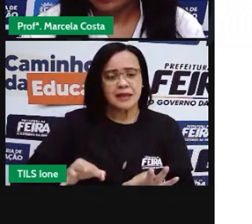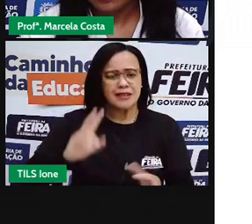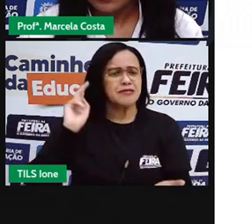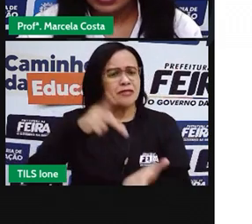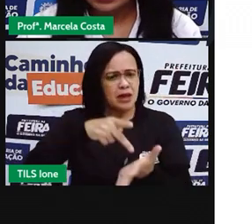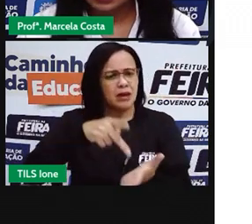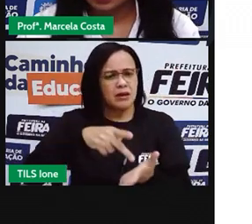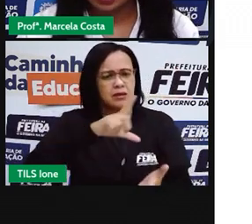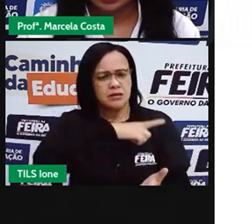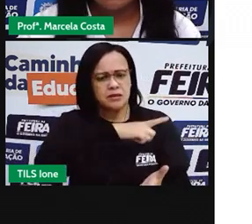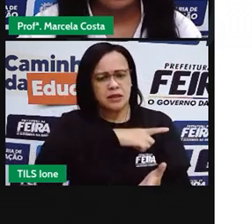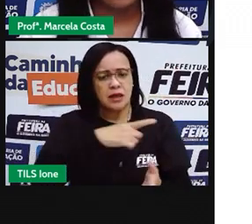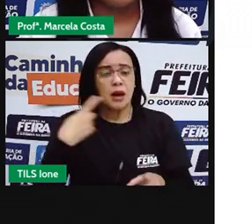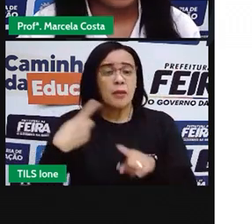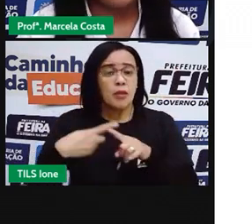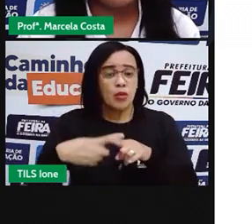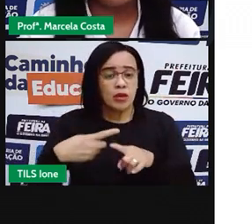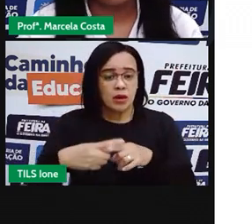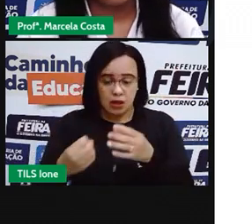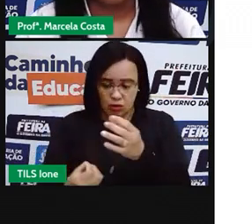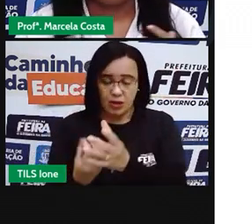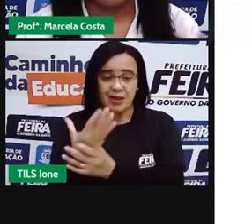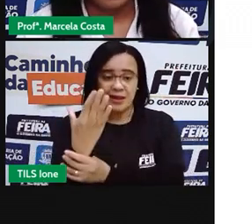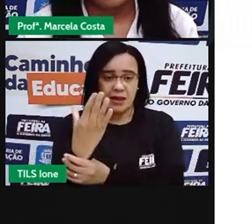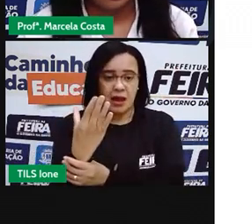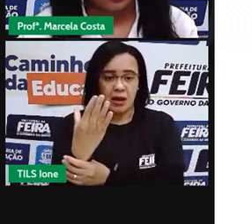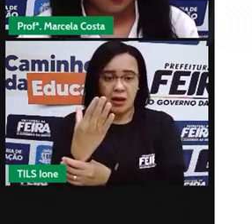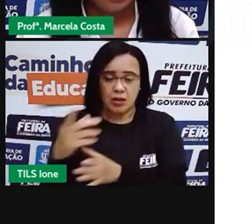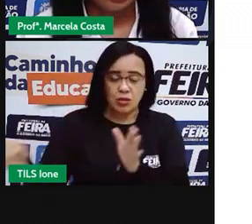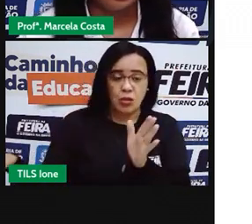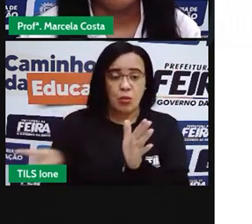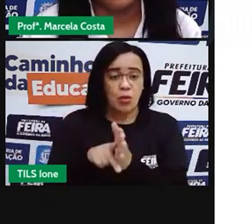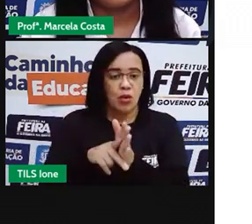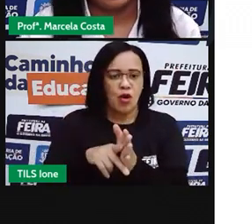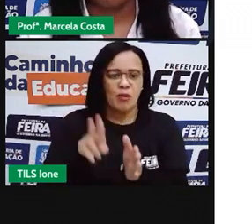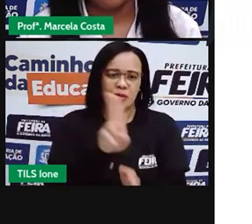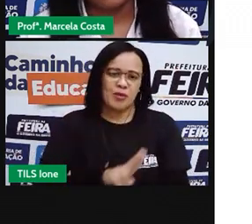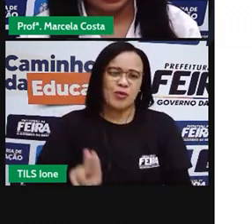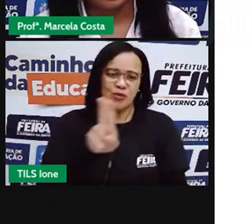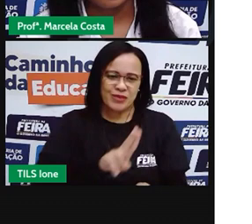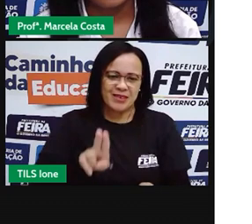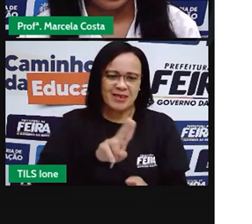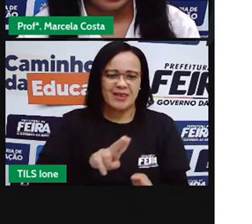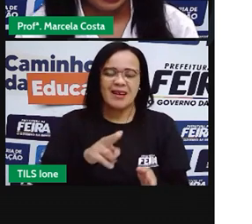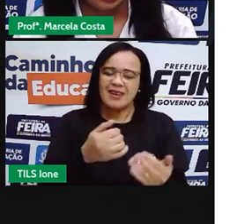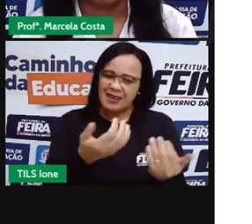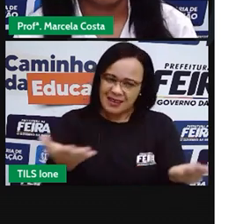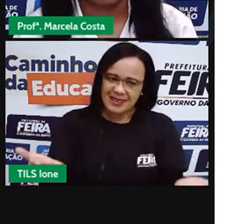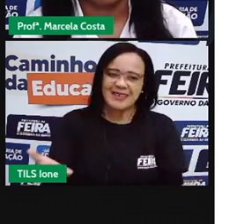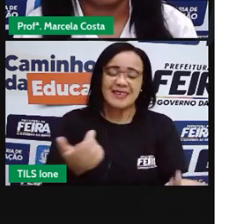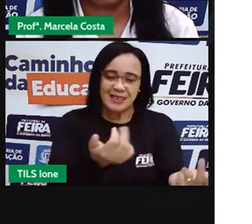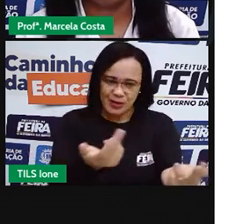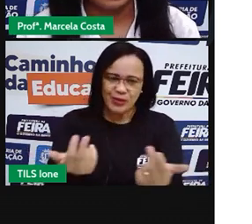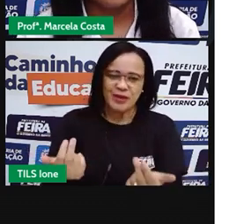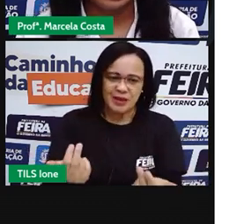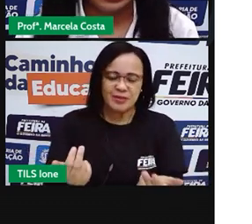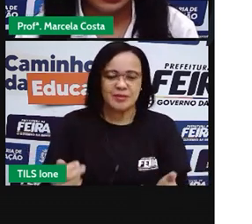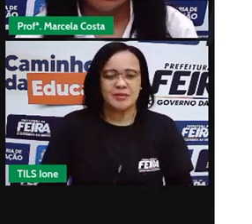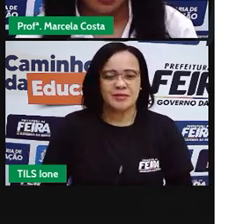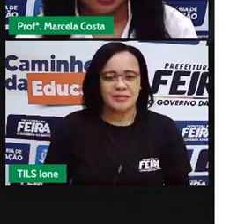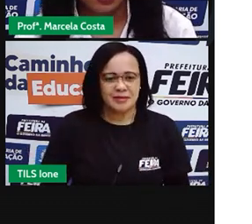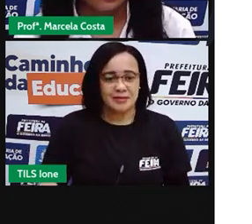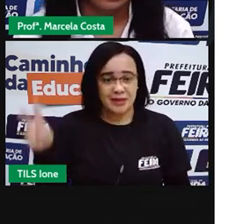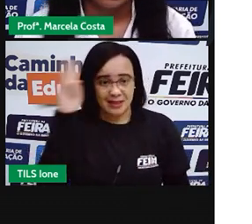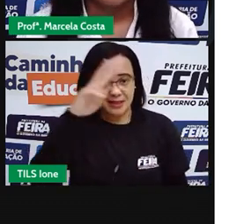centímetros, milímetros, metros, como a gente viu lá na reportagem, árvores choronas de mais de